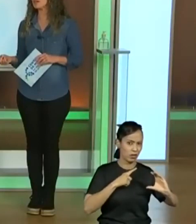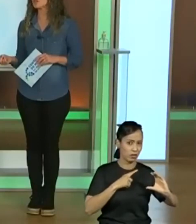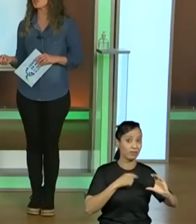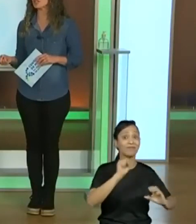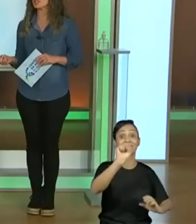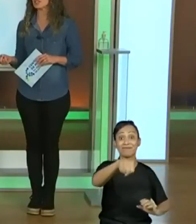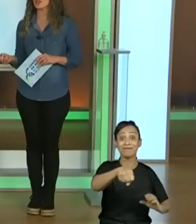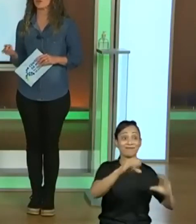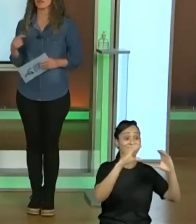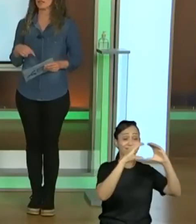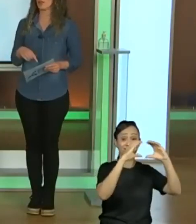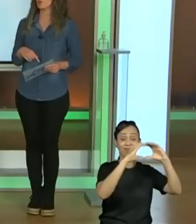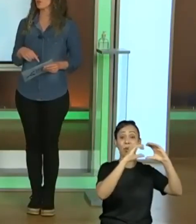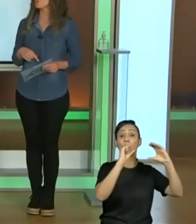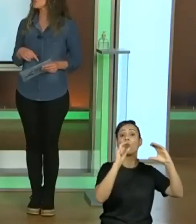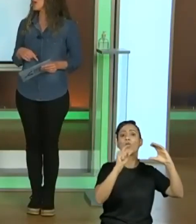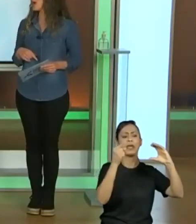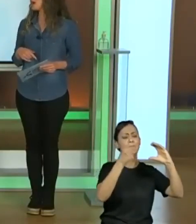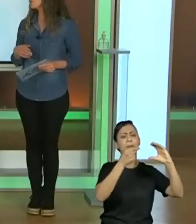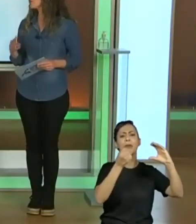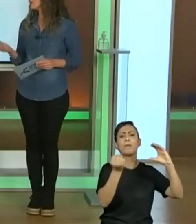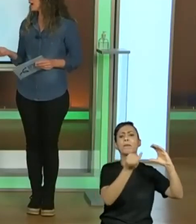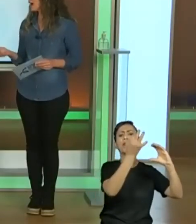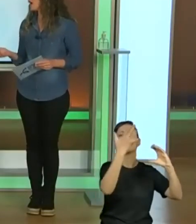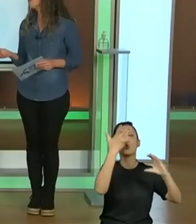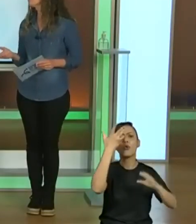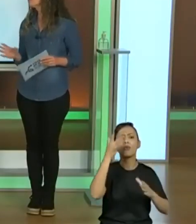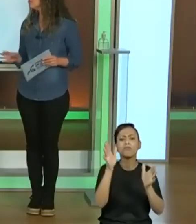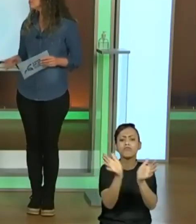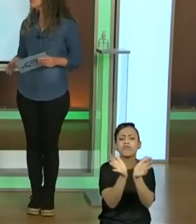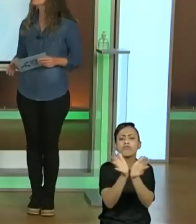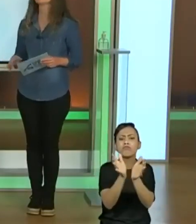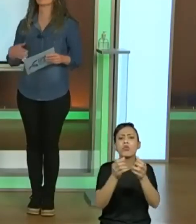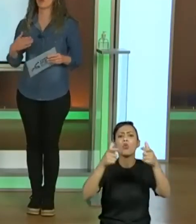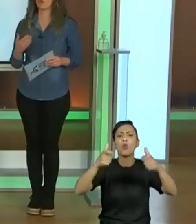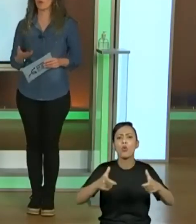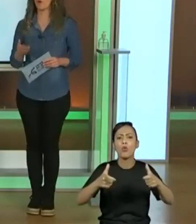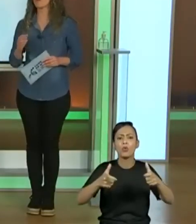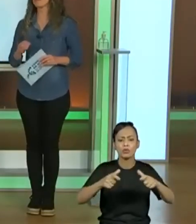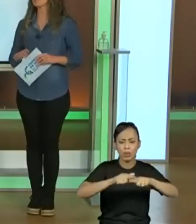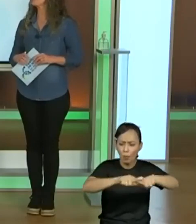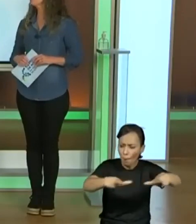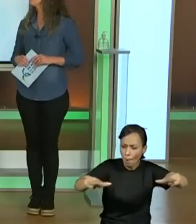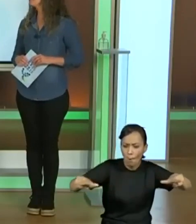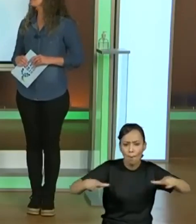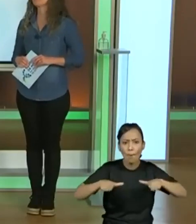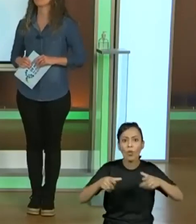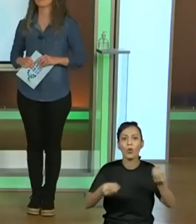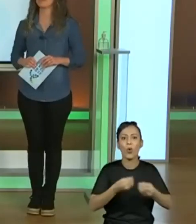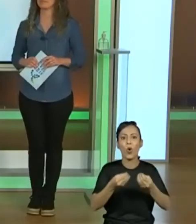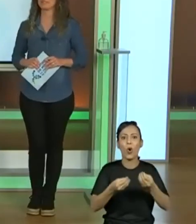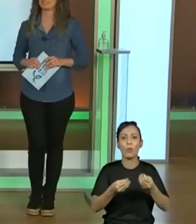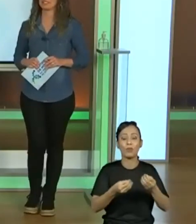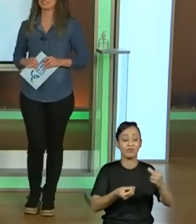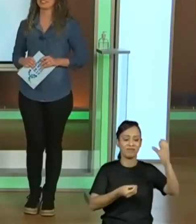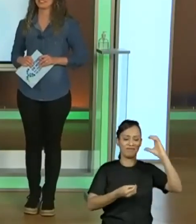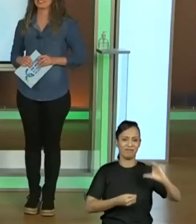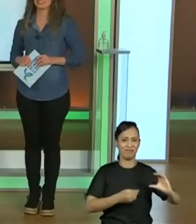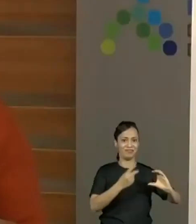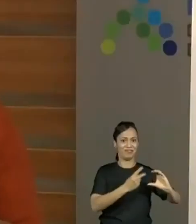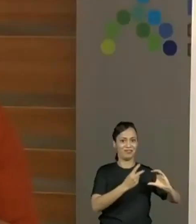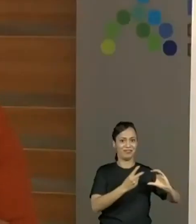participantes, o material que eu vou usar, o local... E depois? O como brincar. Olha, então, olha lá.